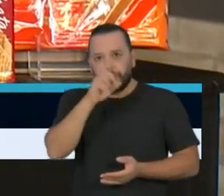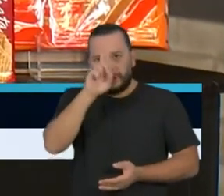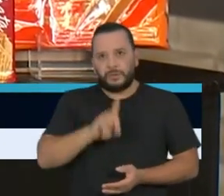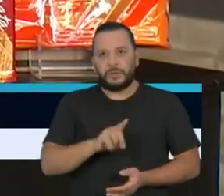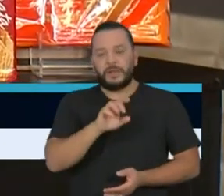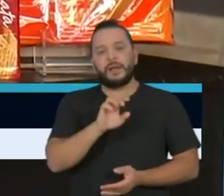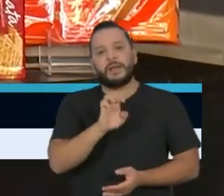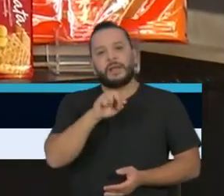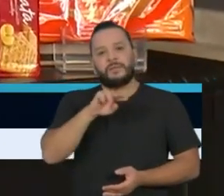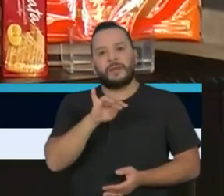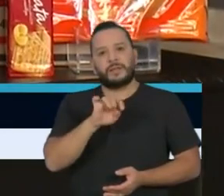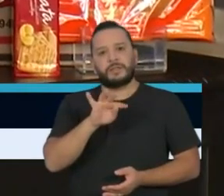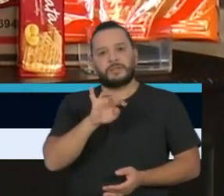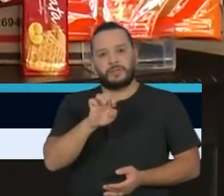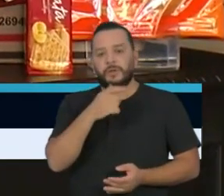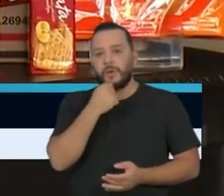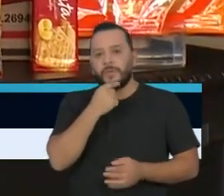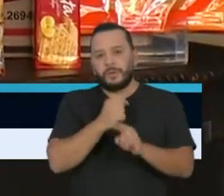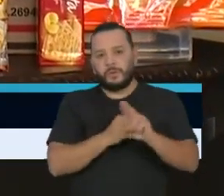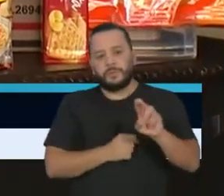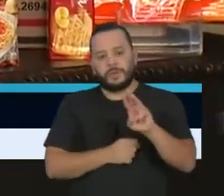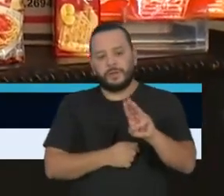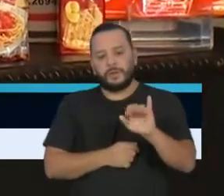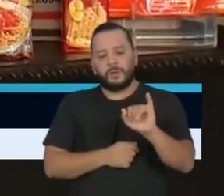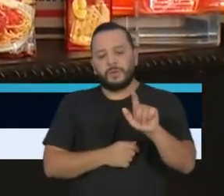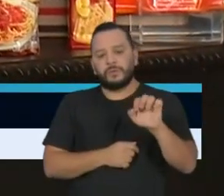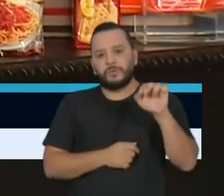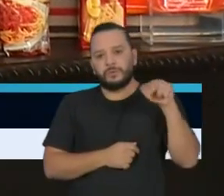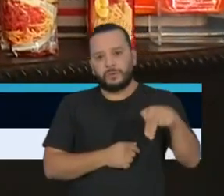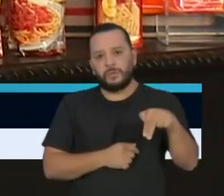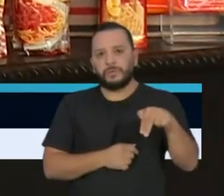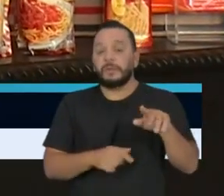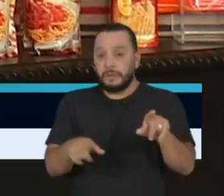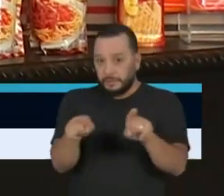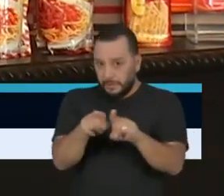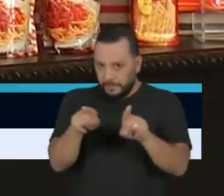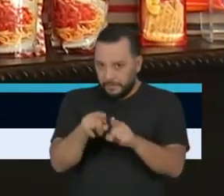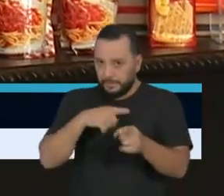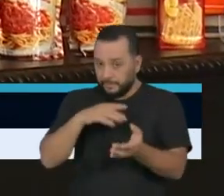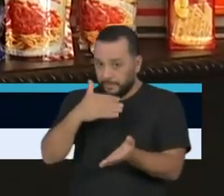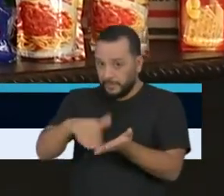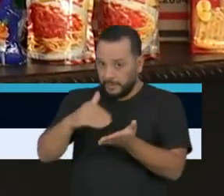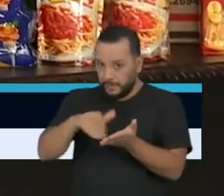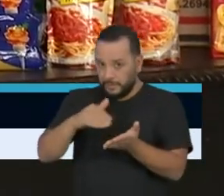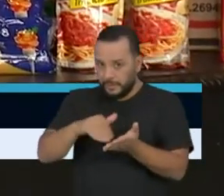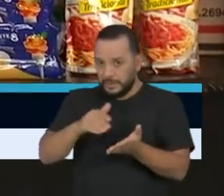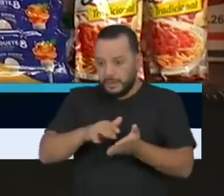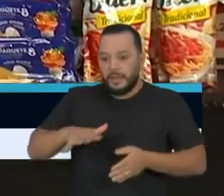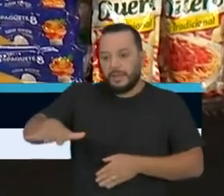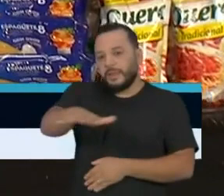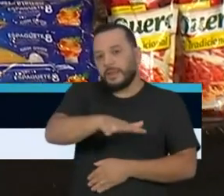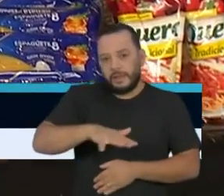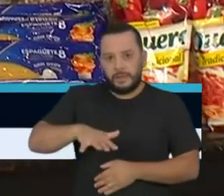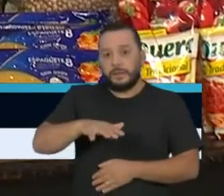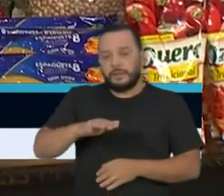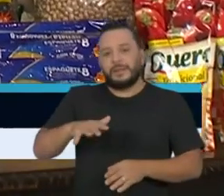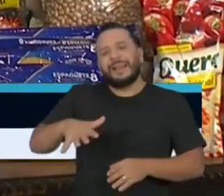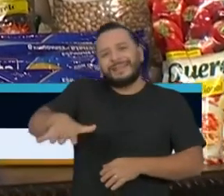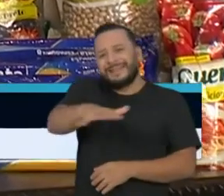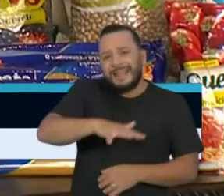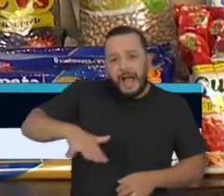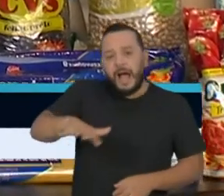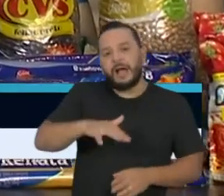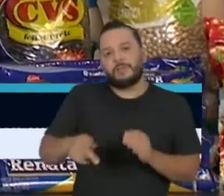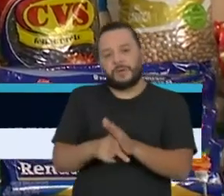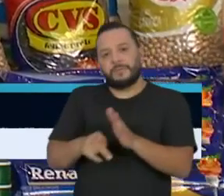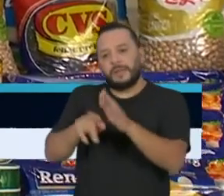sua equipe. Na segurança sanitária, dando andamento ao nosso plano, é um combate físico e